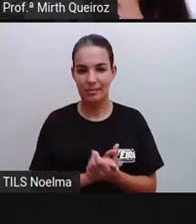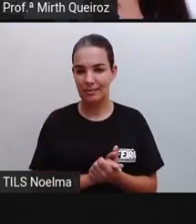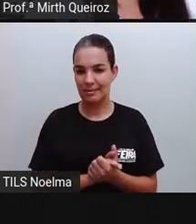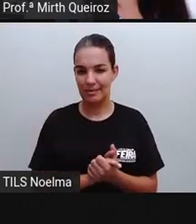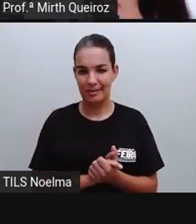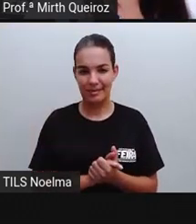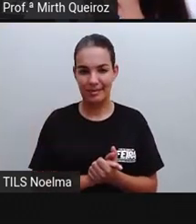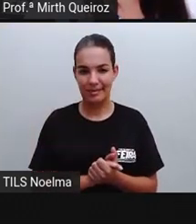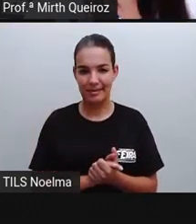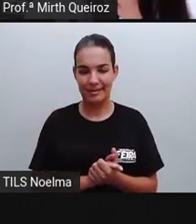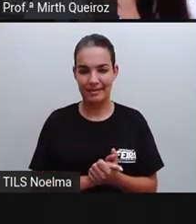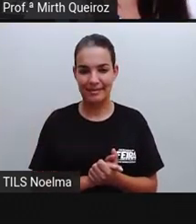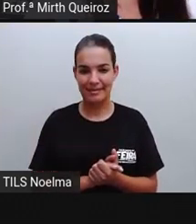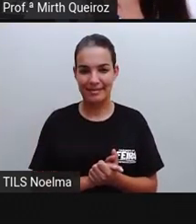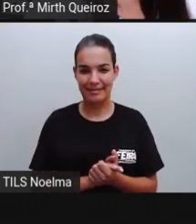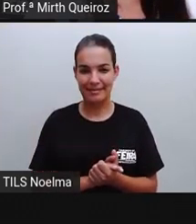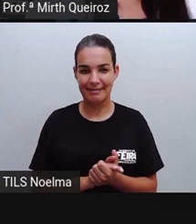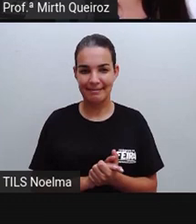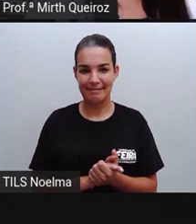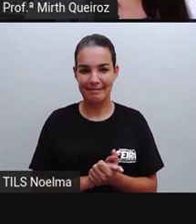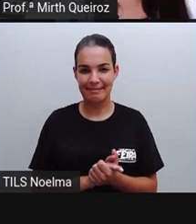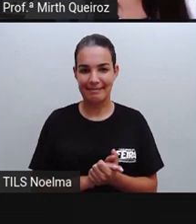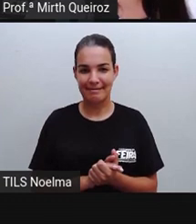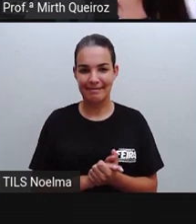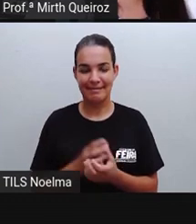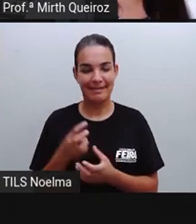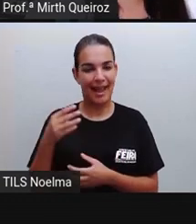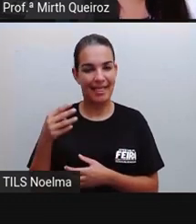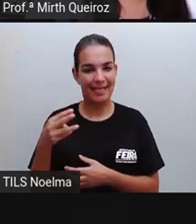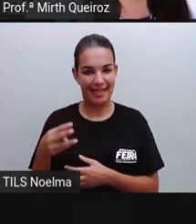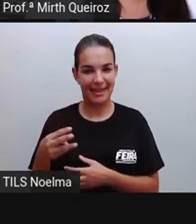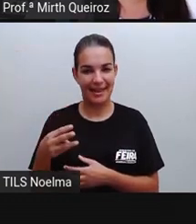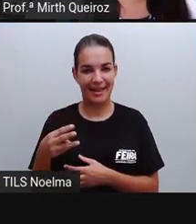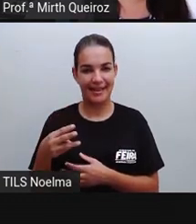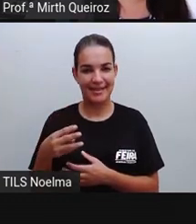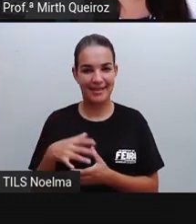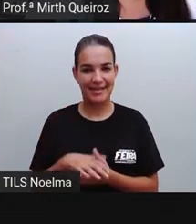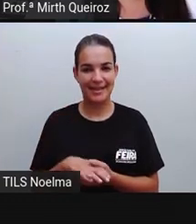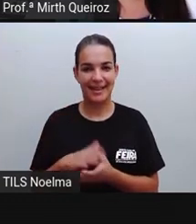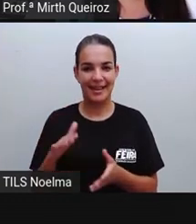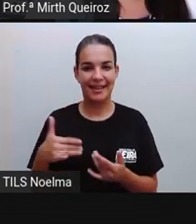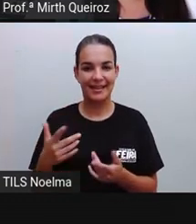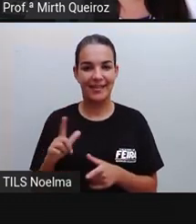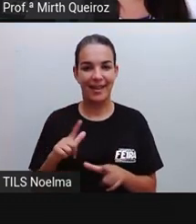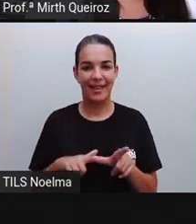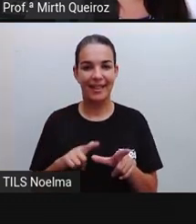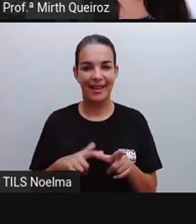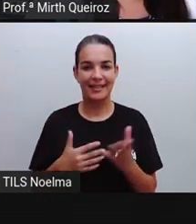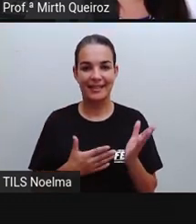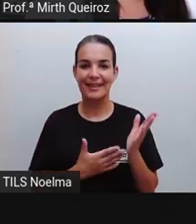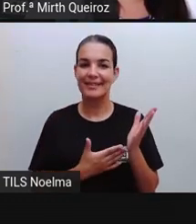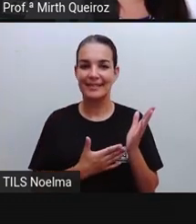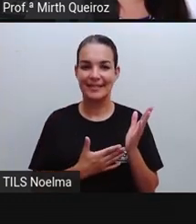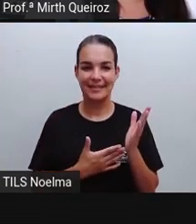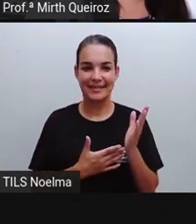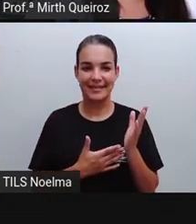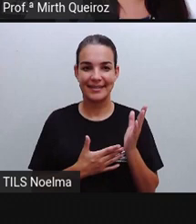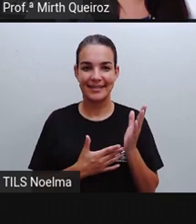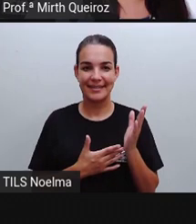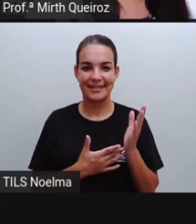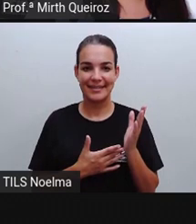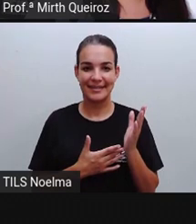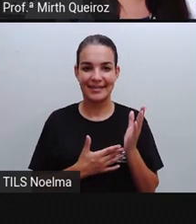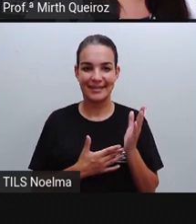muito fácil, né, gente? Nem precisa a gente fazer cálculo. Qual seria a resposta? 3. Qual a letra escondida aí no numeral 3?